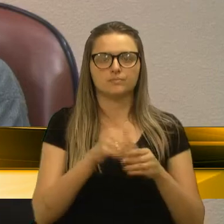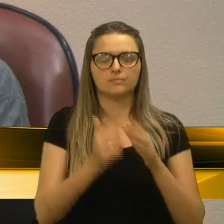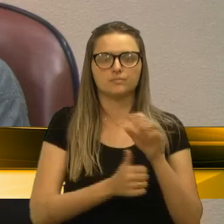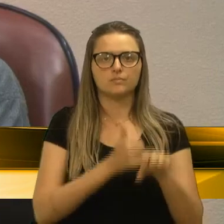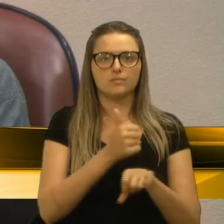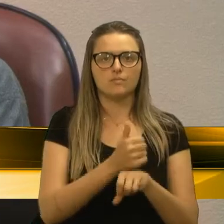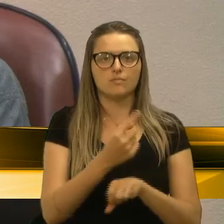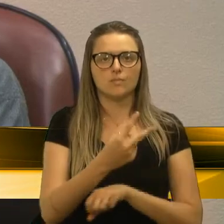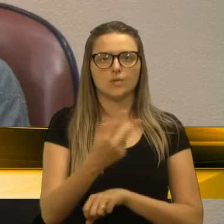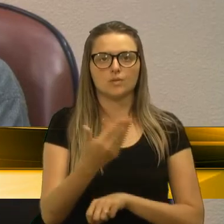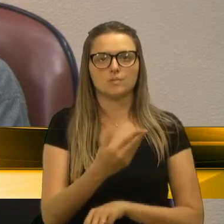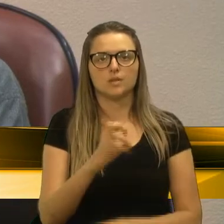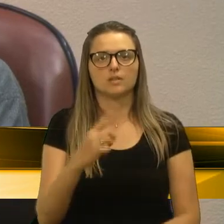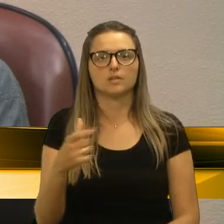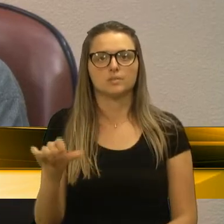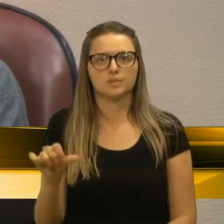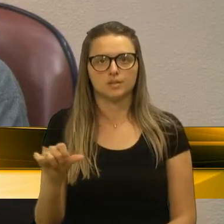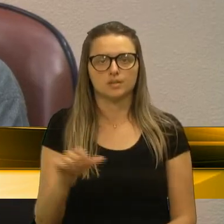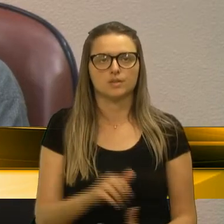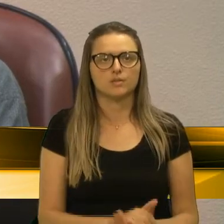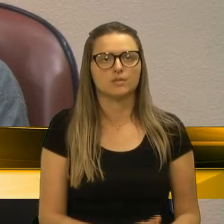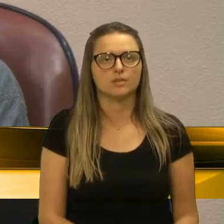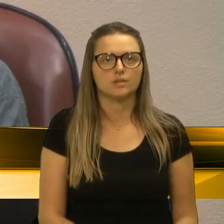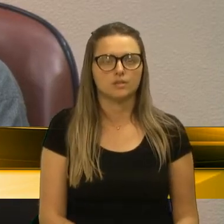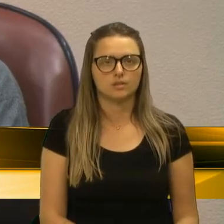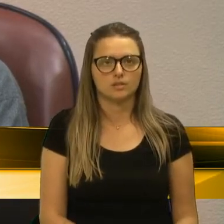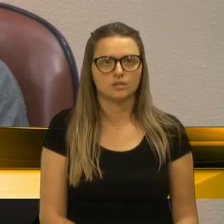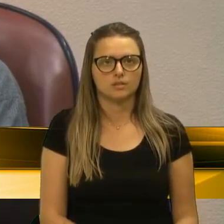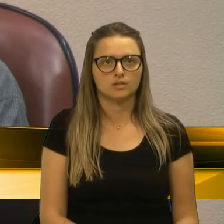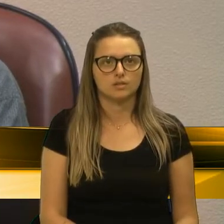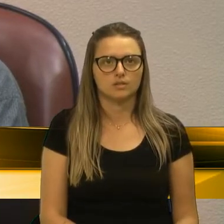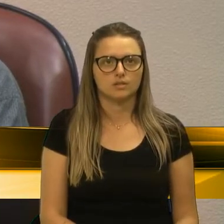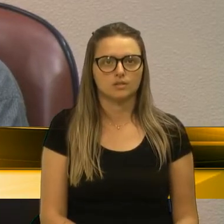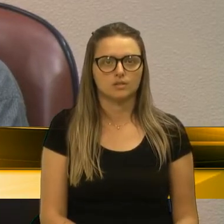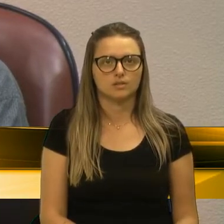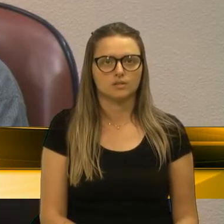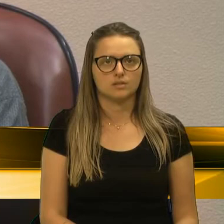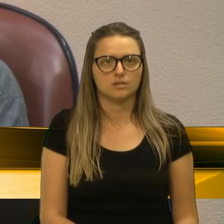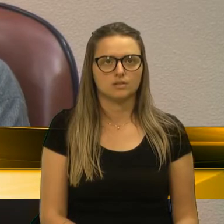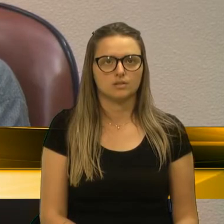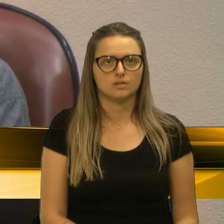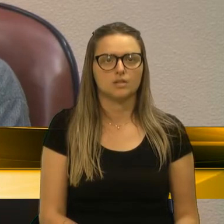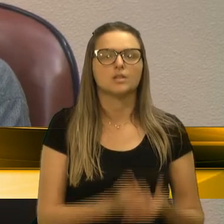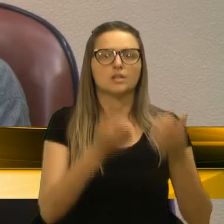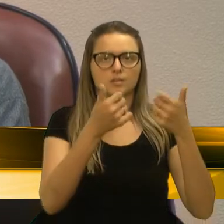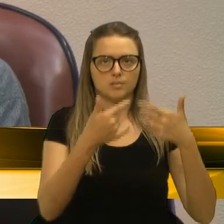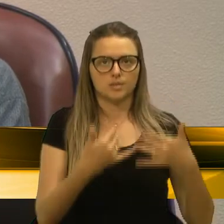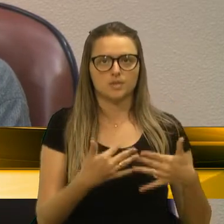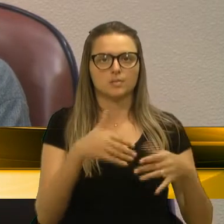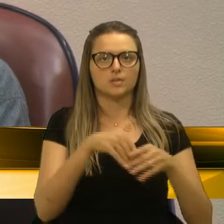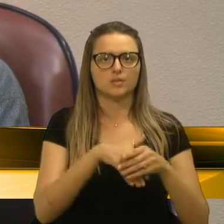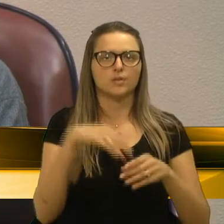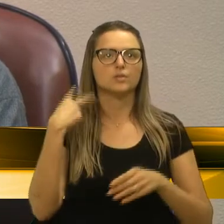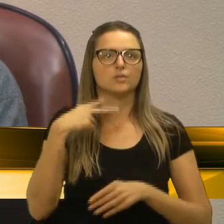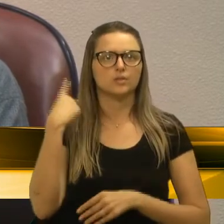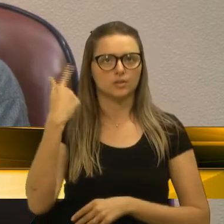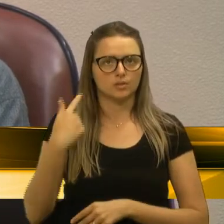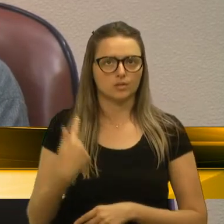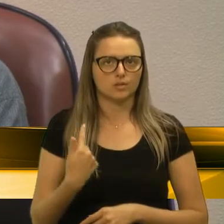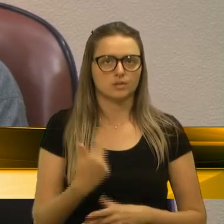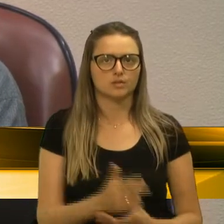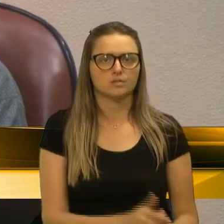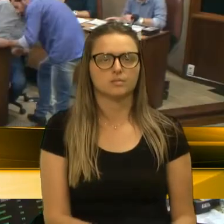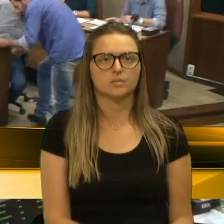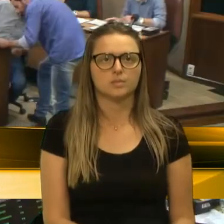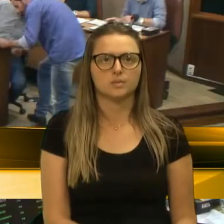Indutivo 2, barra 2019, para declarar o voto, vereadora Gladys